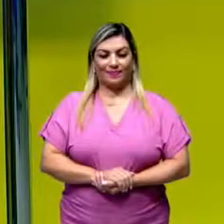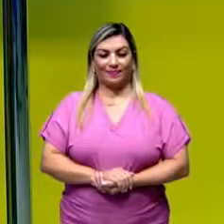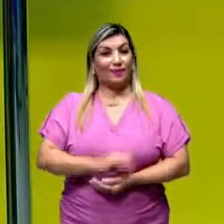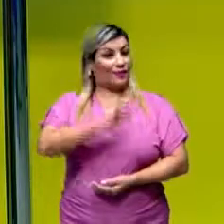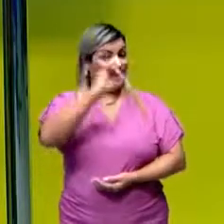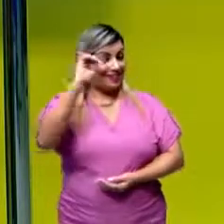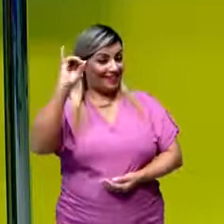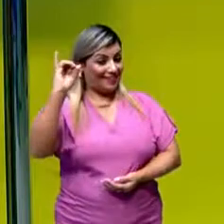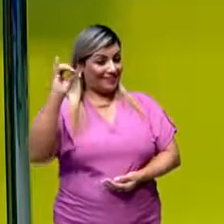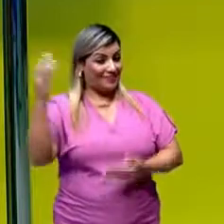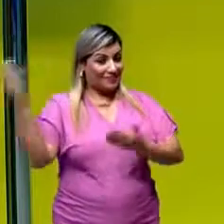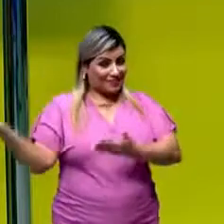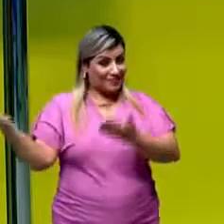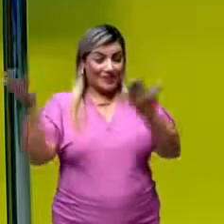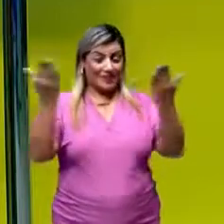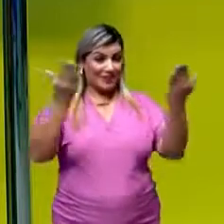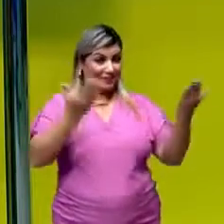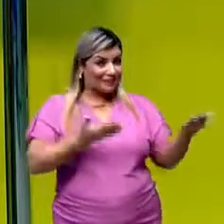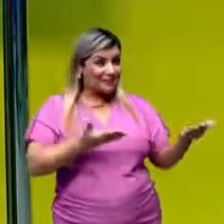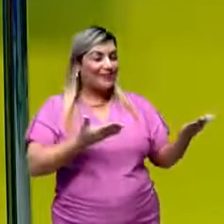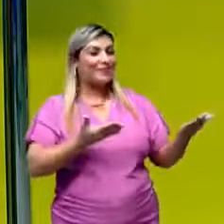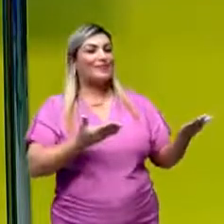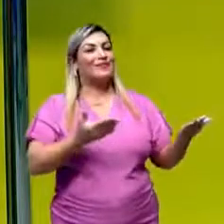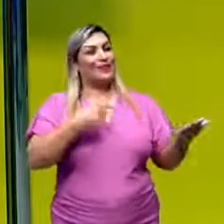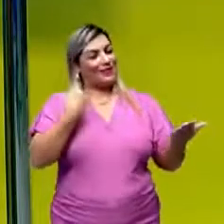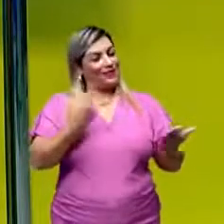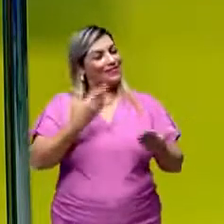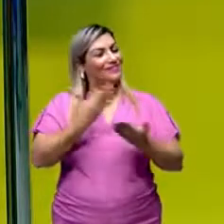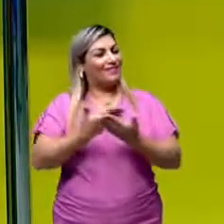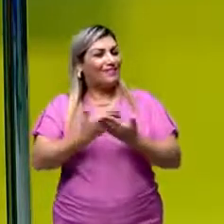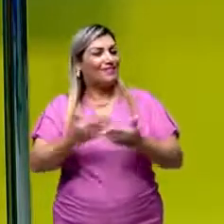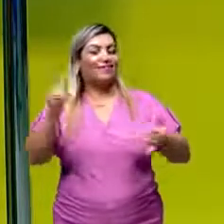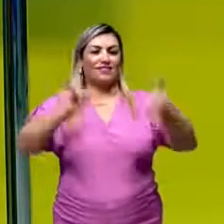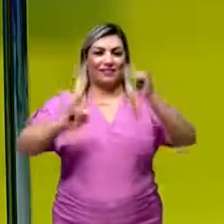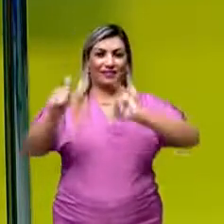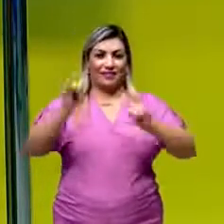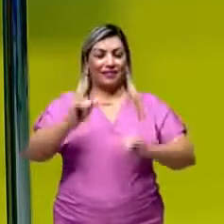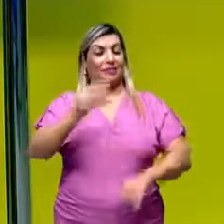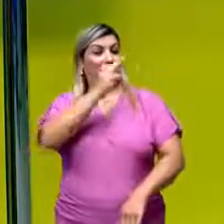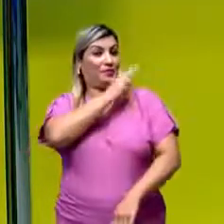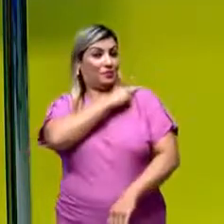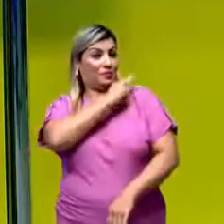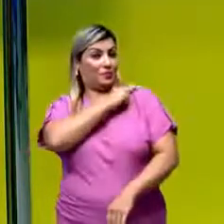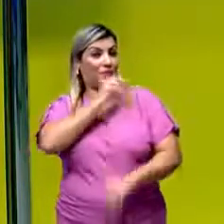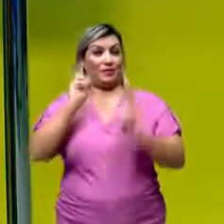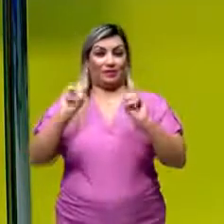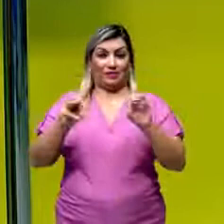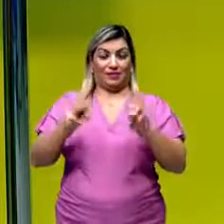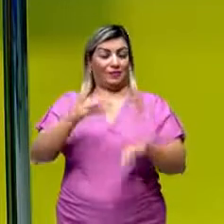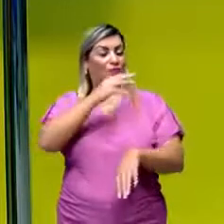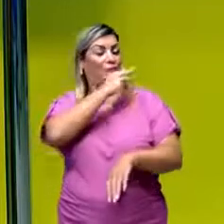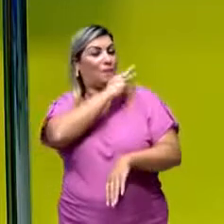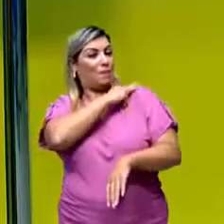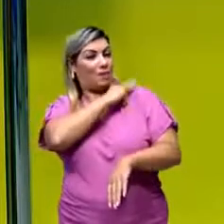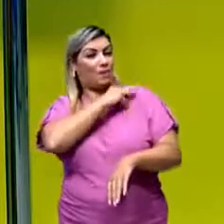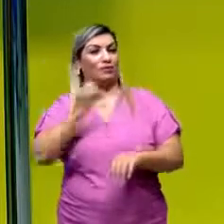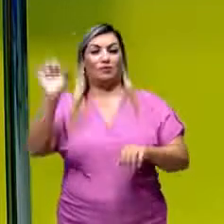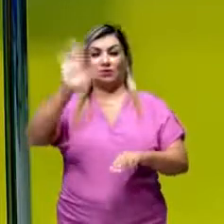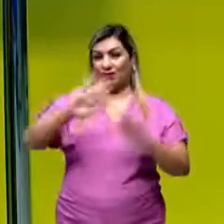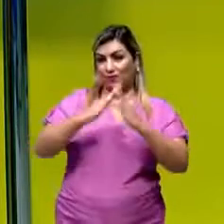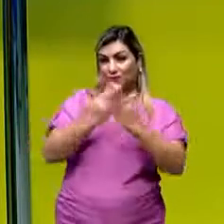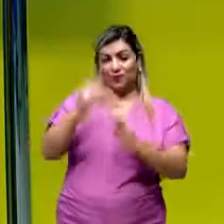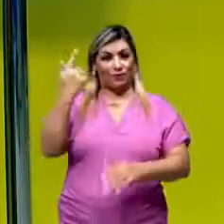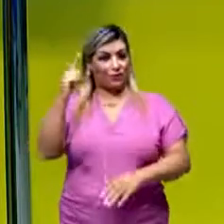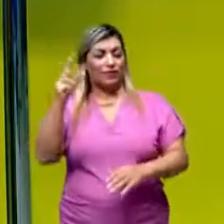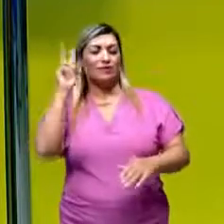Olá, sejam bem-vindos à nossa aula de química. Para a segunda série do Ensino Médio da Rede Estadual de